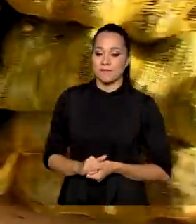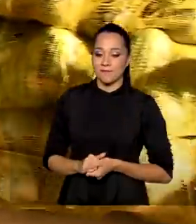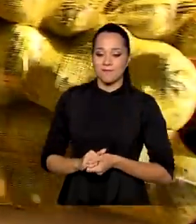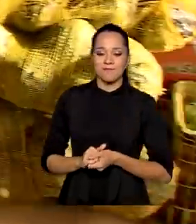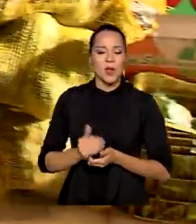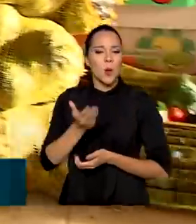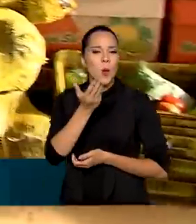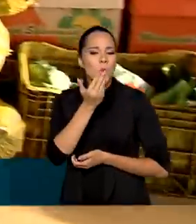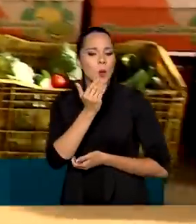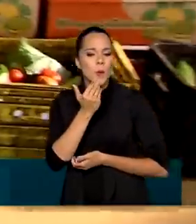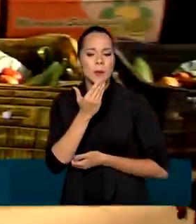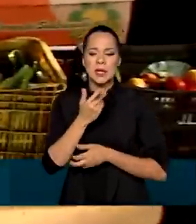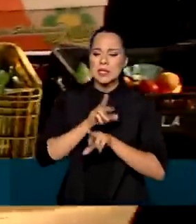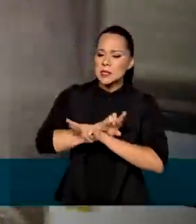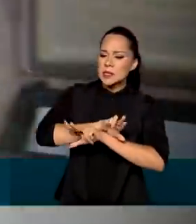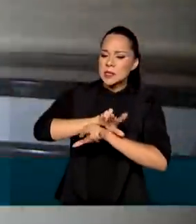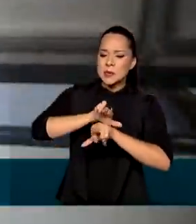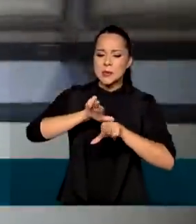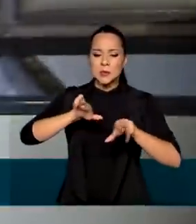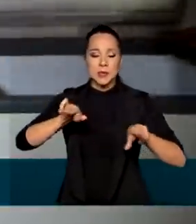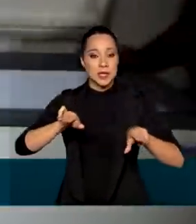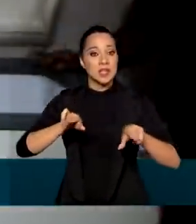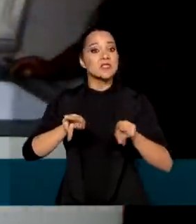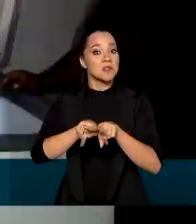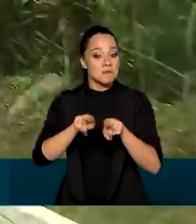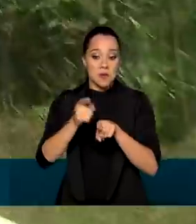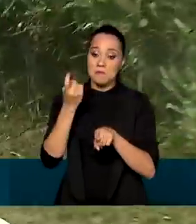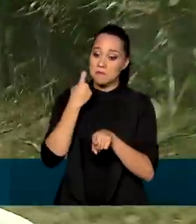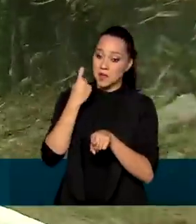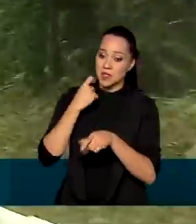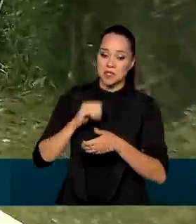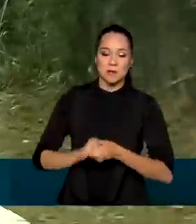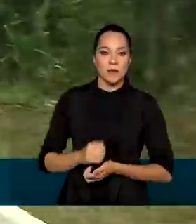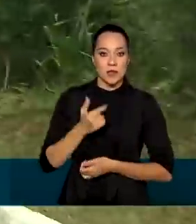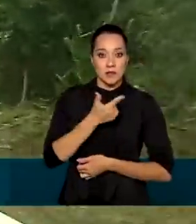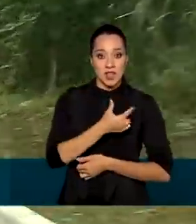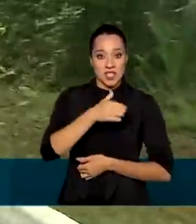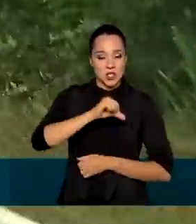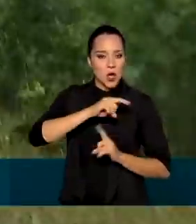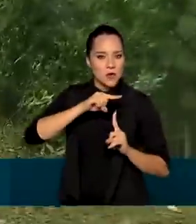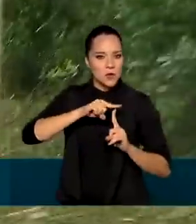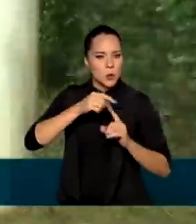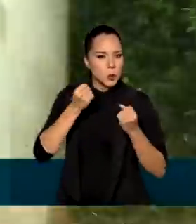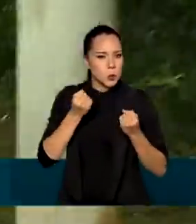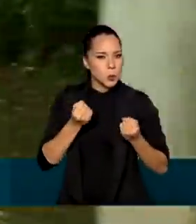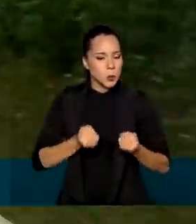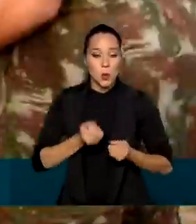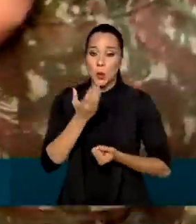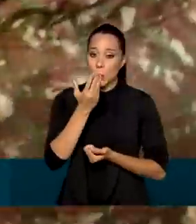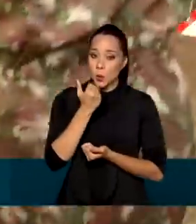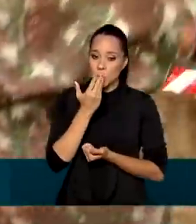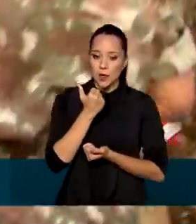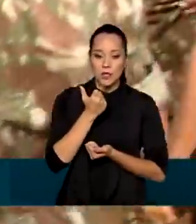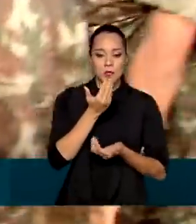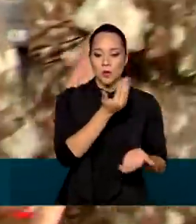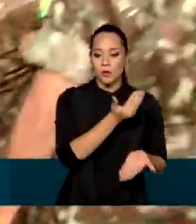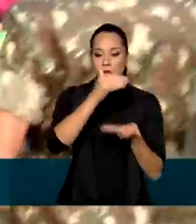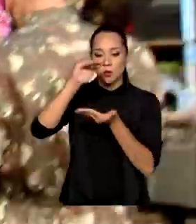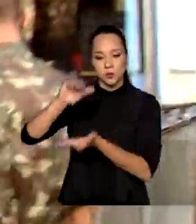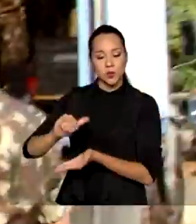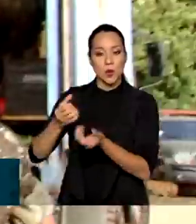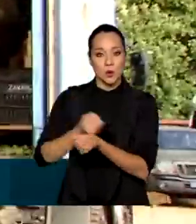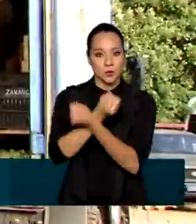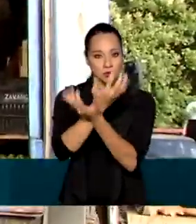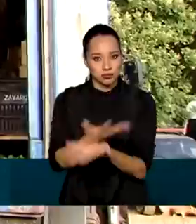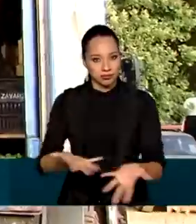Verduras, legumes, frutas e até peixe. 29 toneladas de alimentos que vão chegar à mesa das